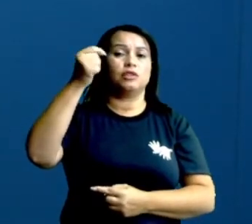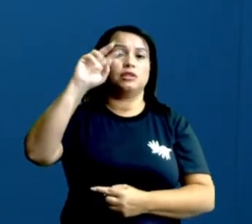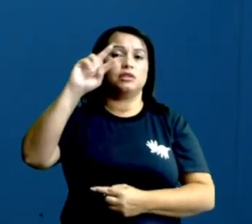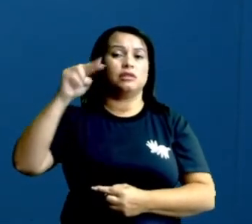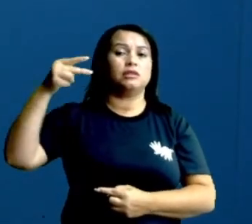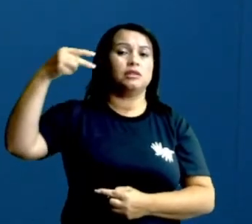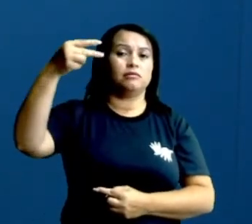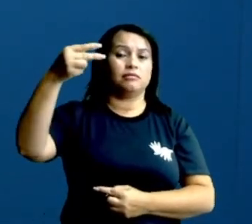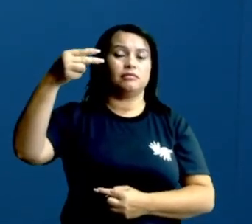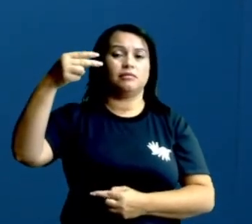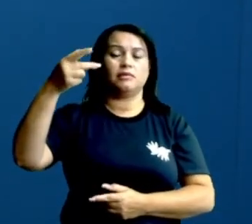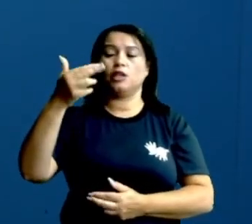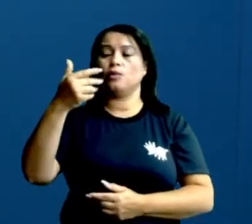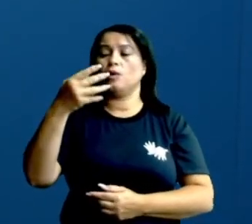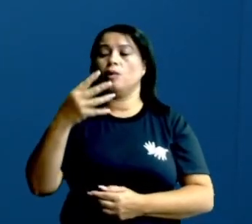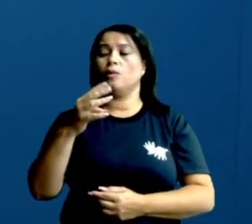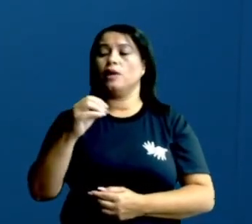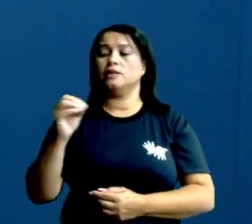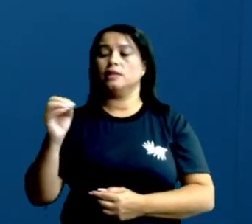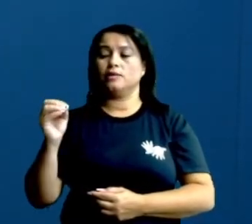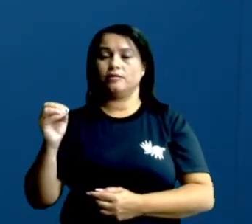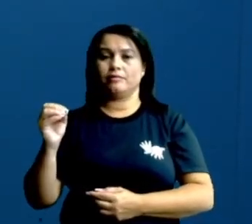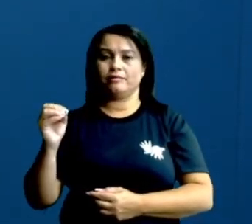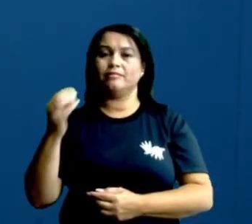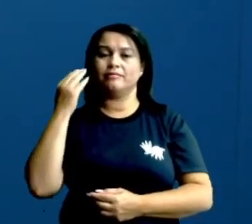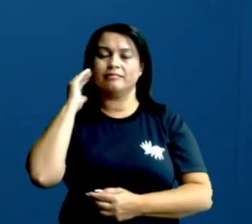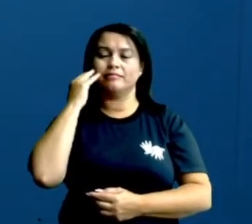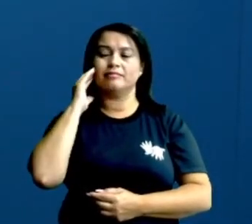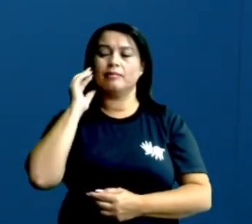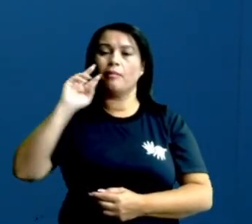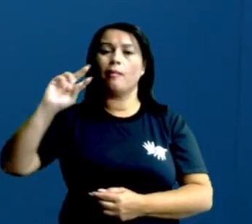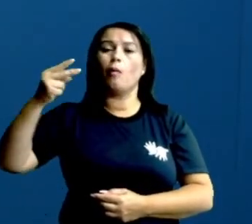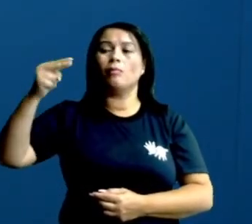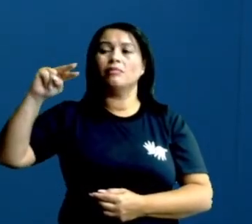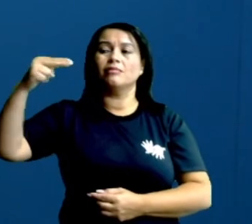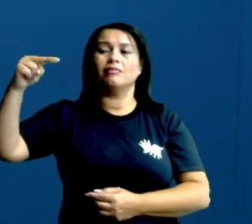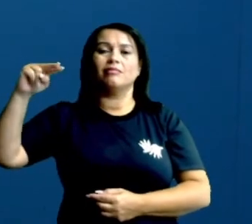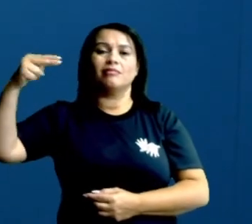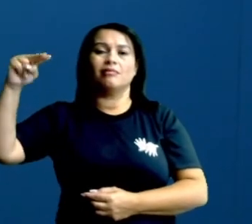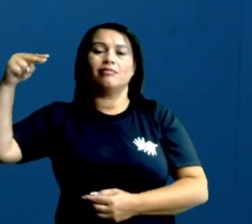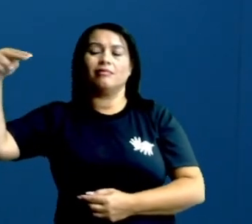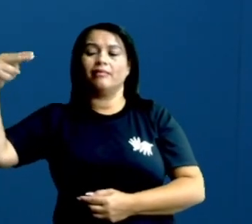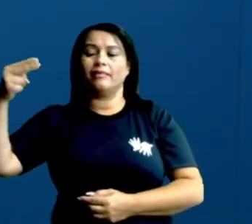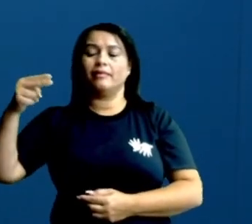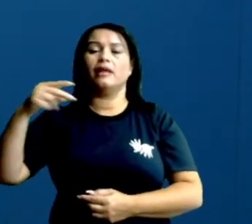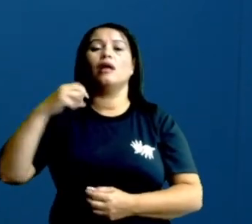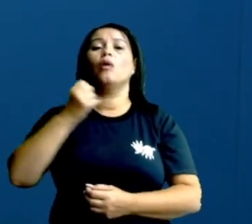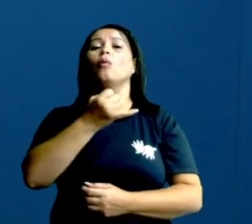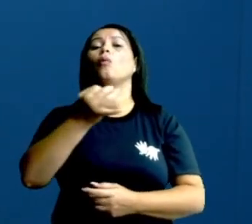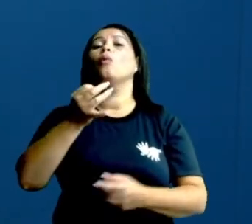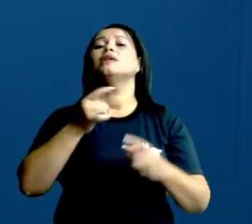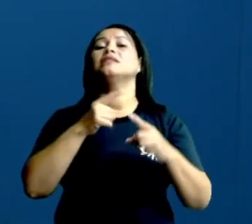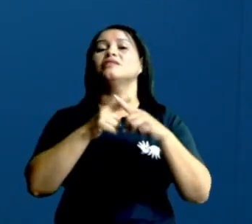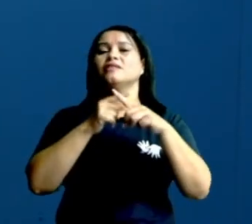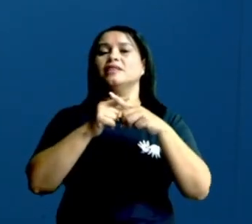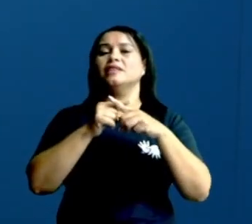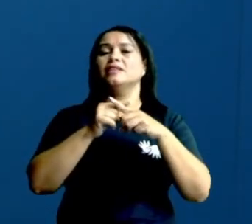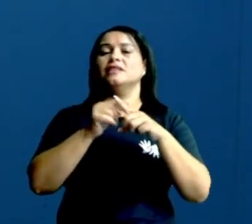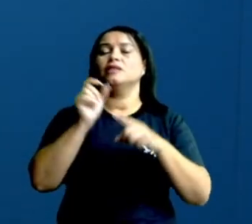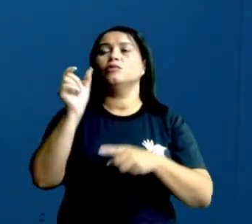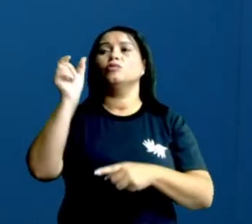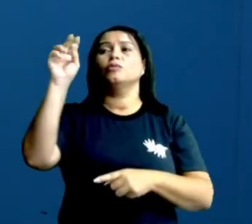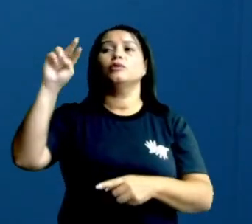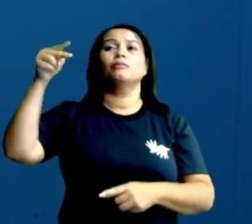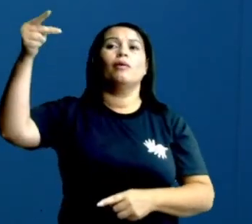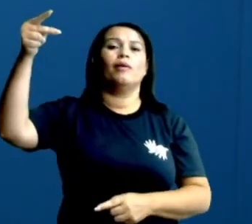é igual a 20 elevado a 2, transformou em uma potência. Sabemos que a potência, eu vou calcular ela com a quantidade de vezes do meu expoente. Nesse